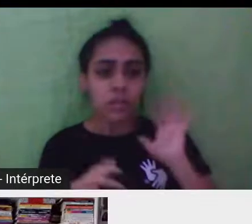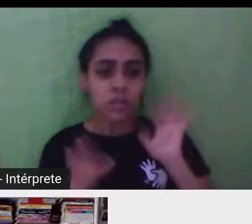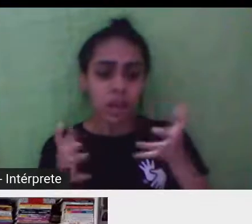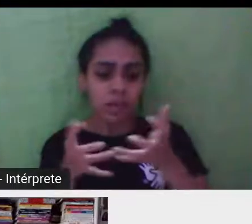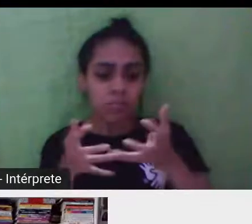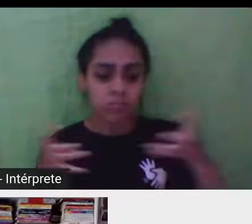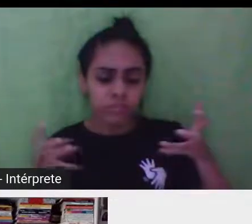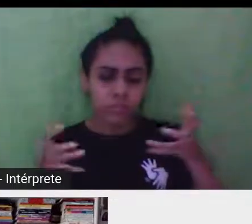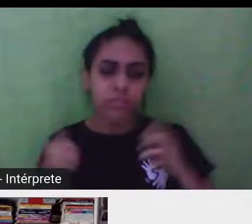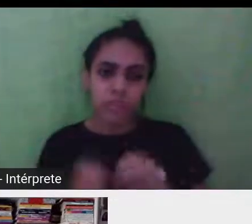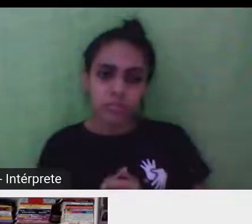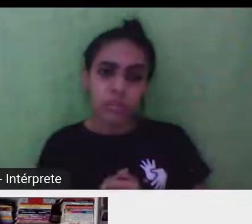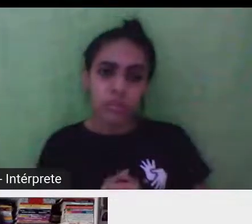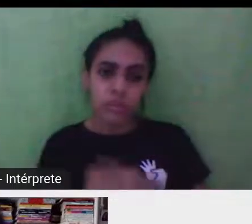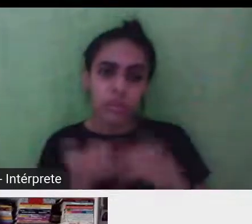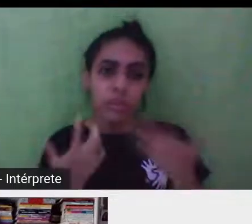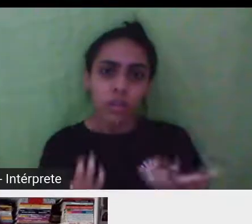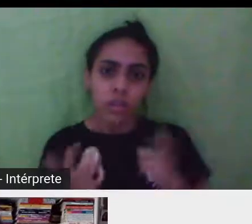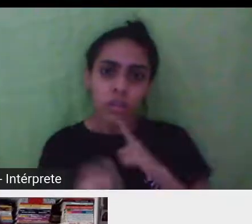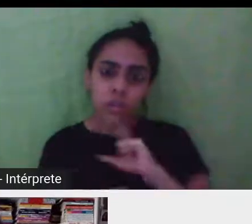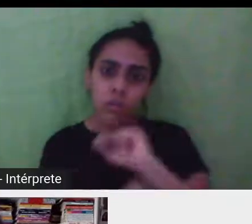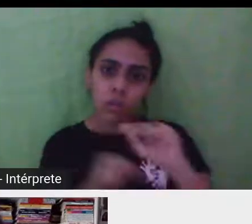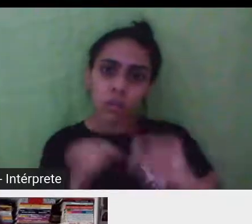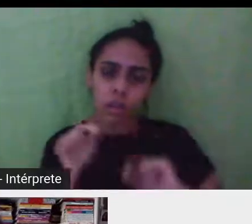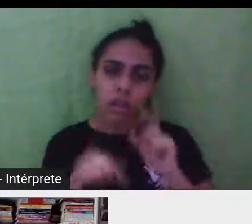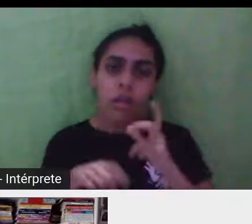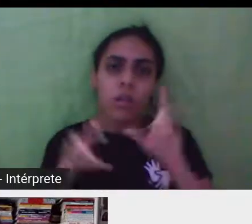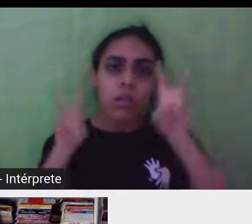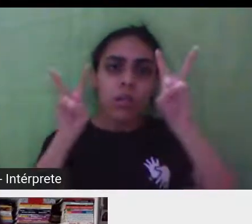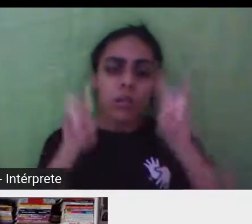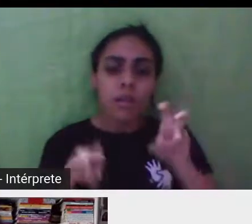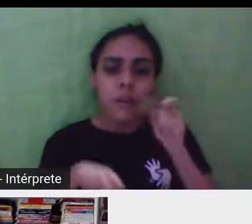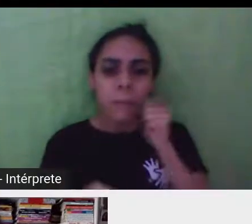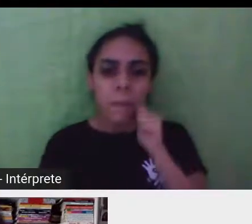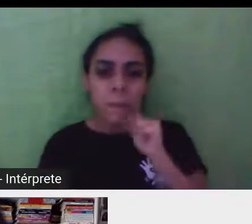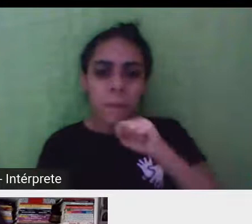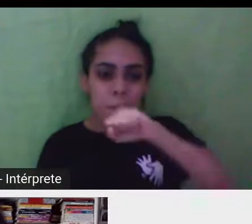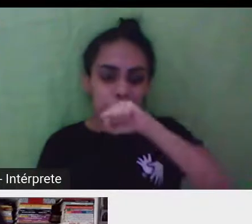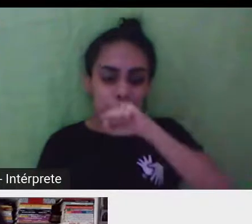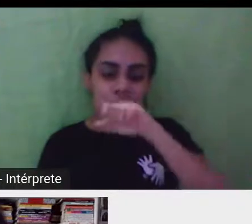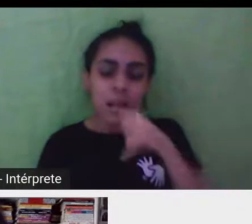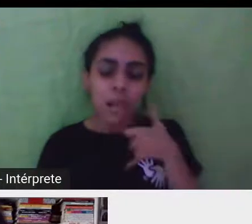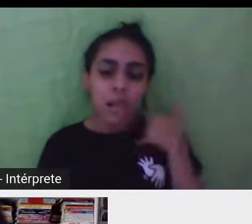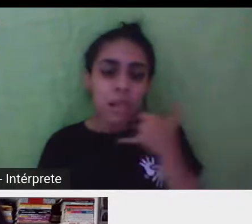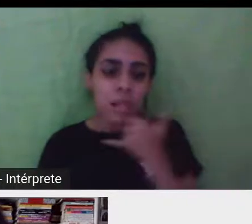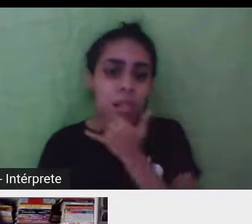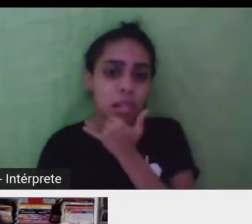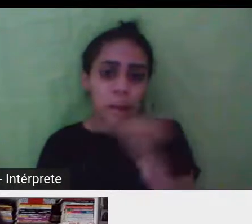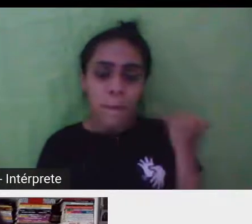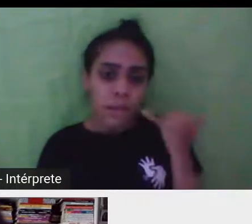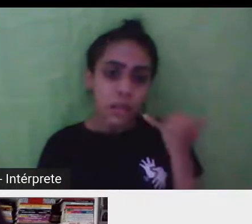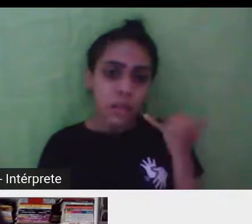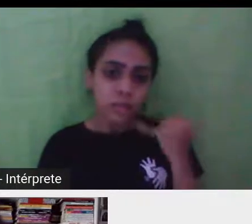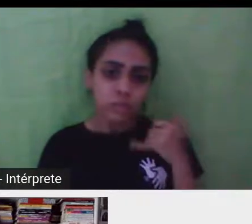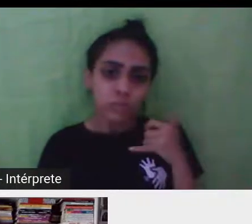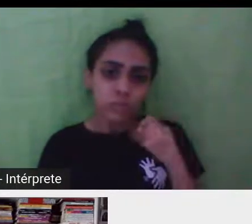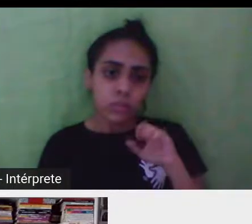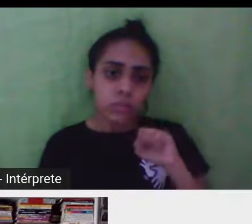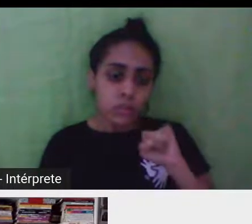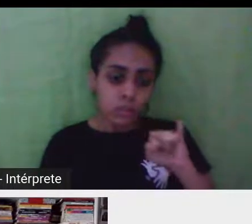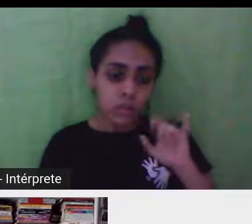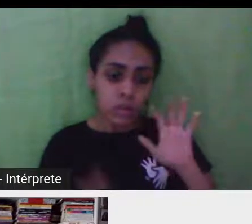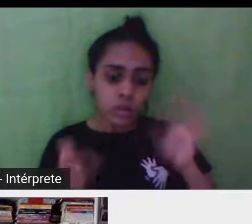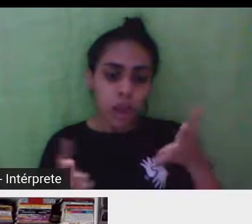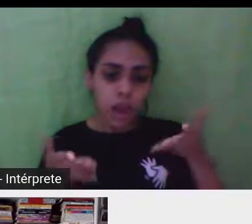Sim. E aí tem também isso, essa questão da maternidade, que dependendo da idade em que você tem ou não o seu filho,